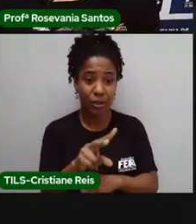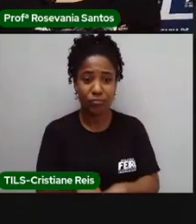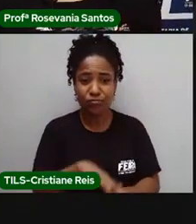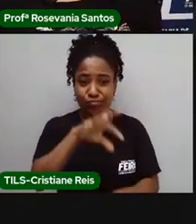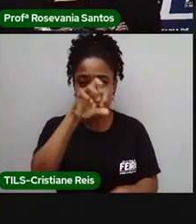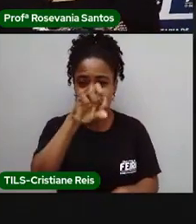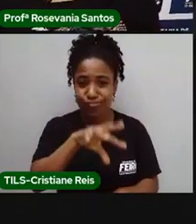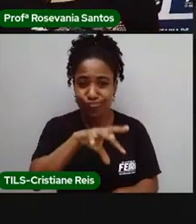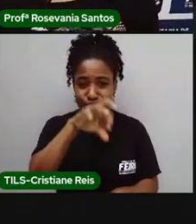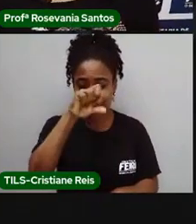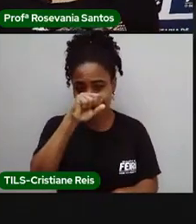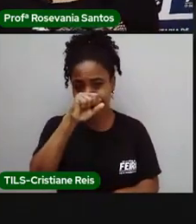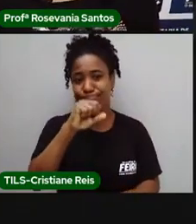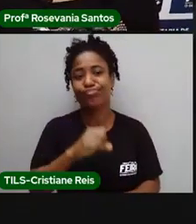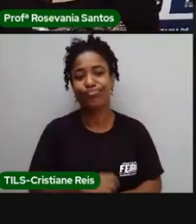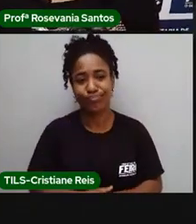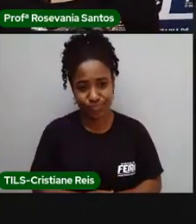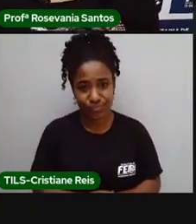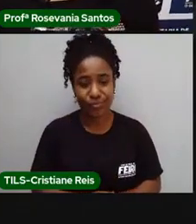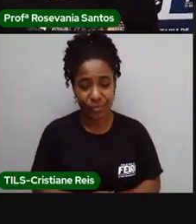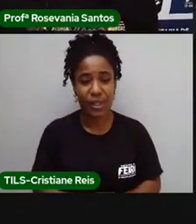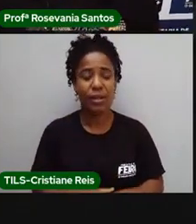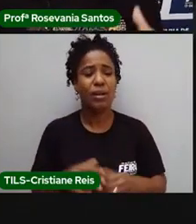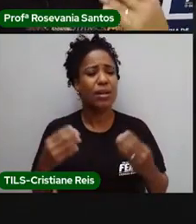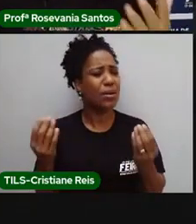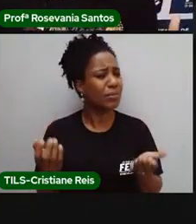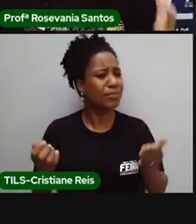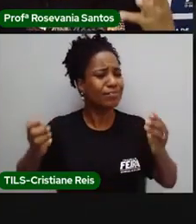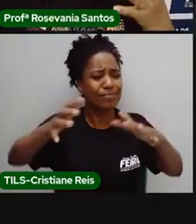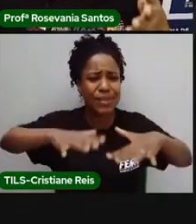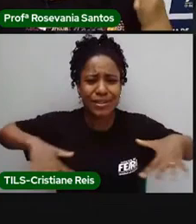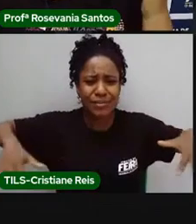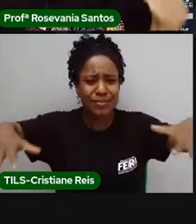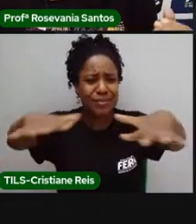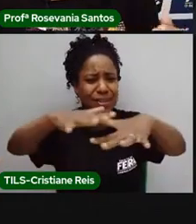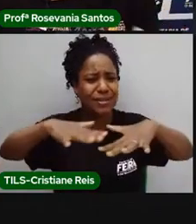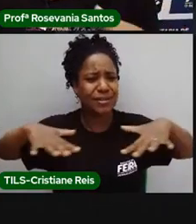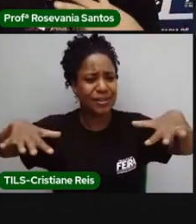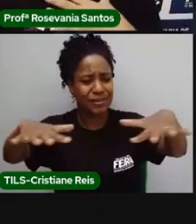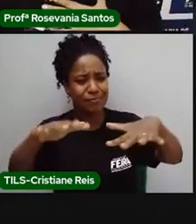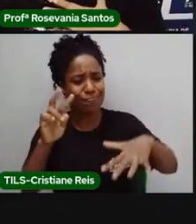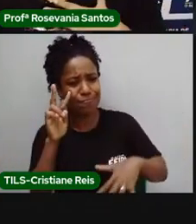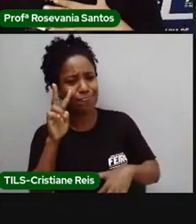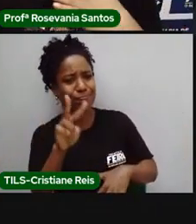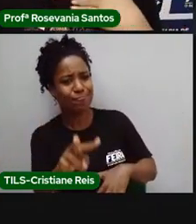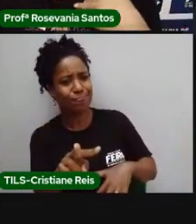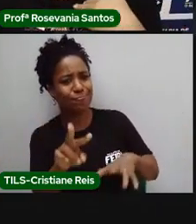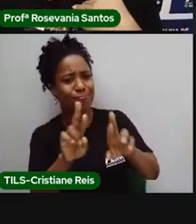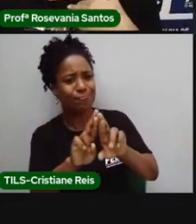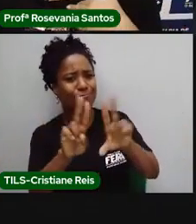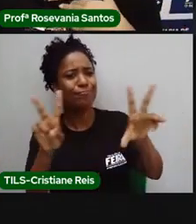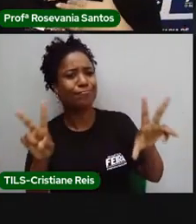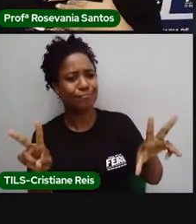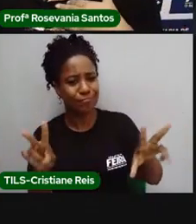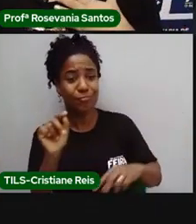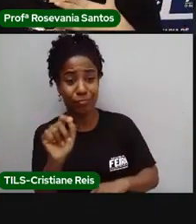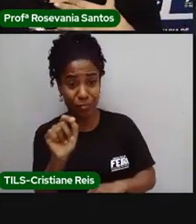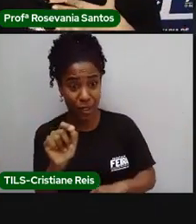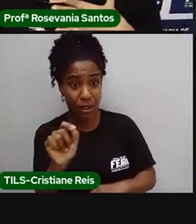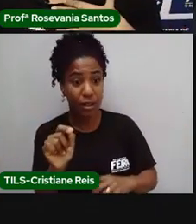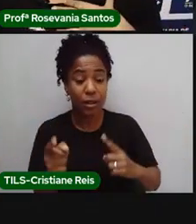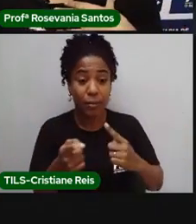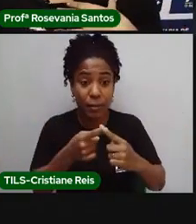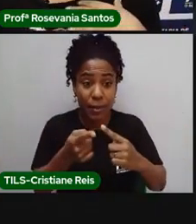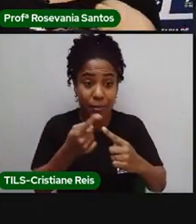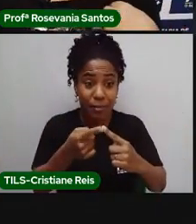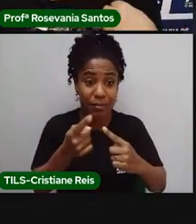Como é que isso interfere nas paisagens? Em primeiro lugar, a percebe logo a questão do ser humano, né?